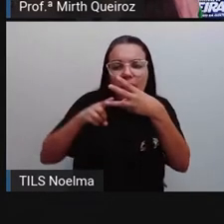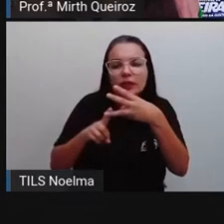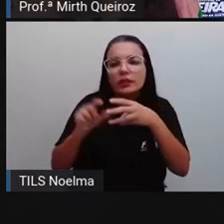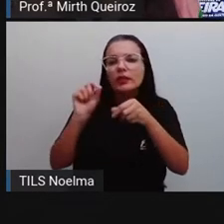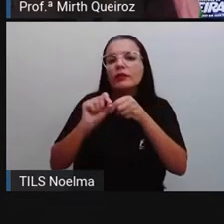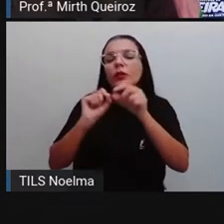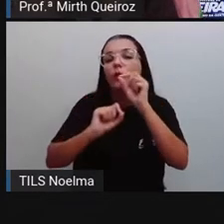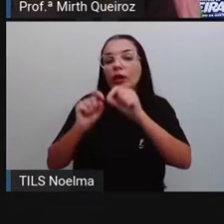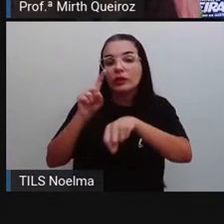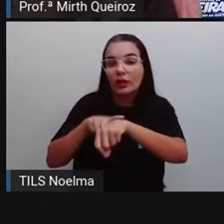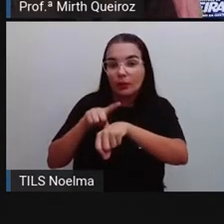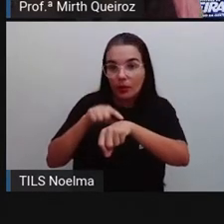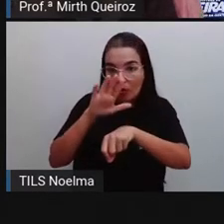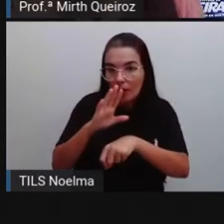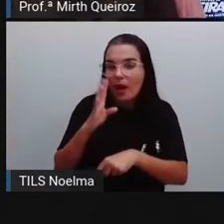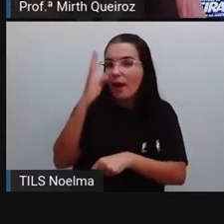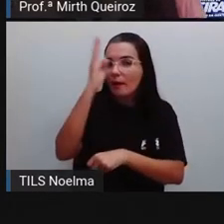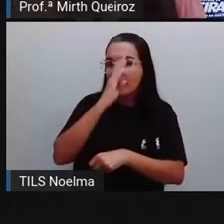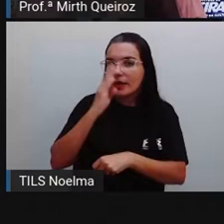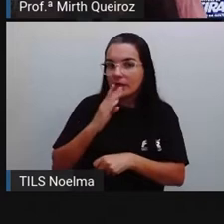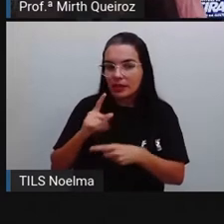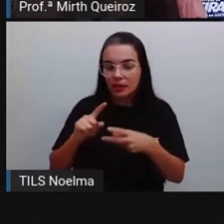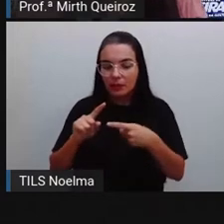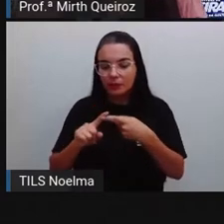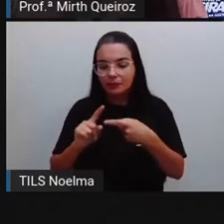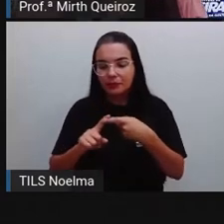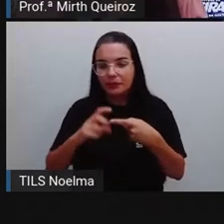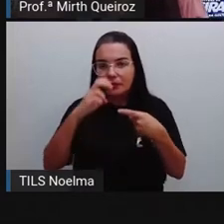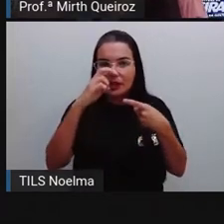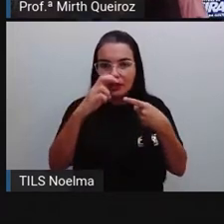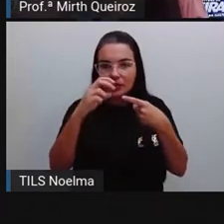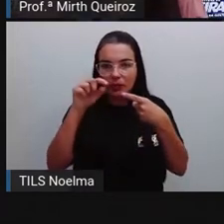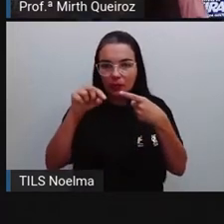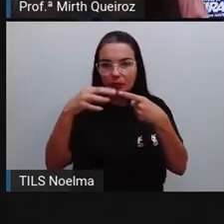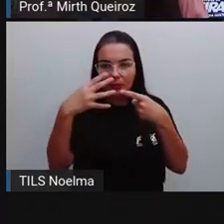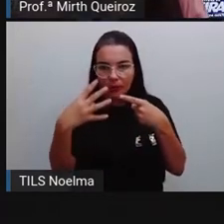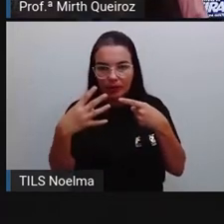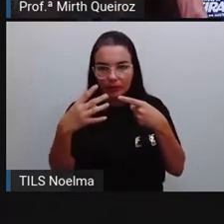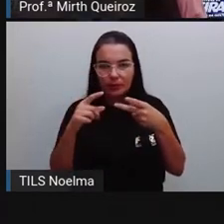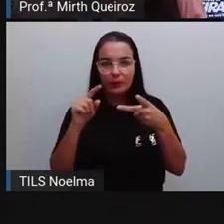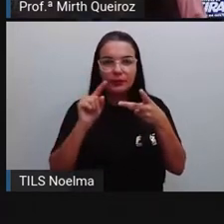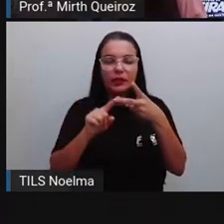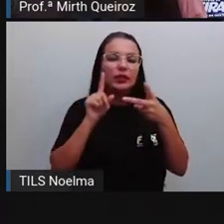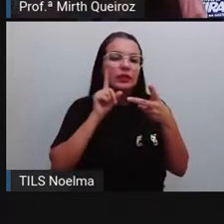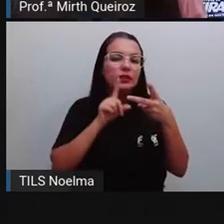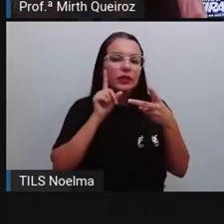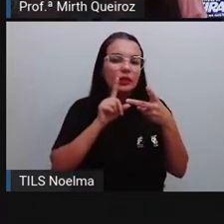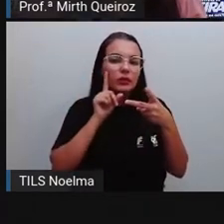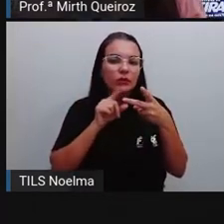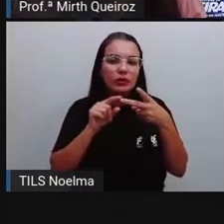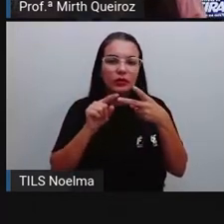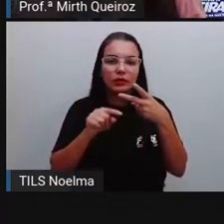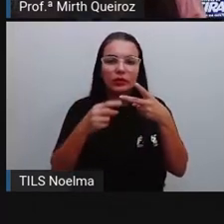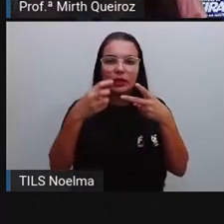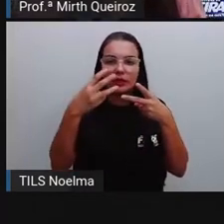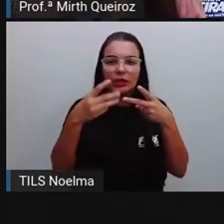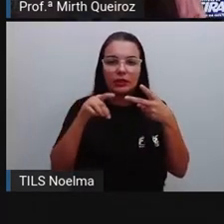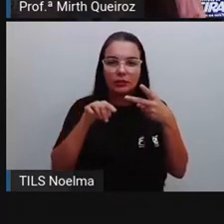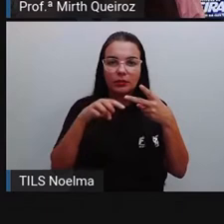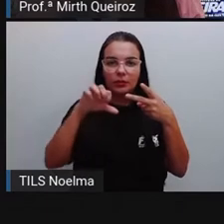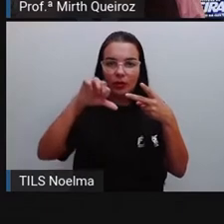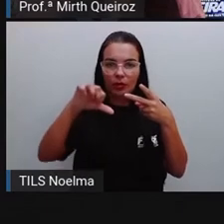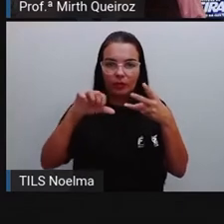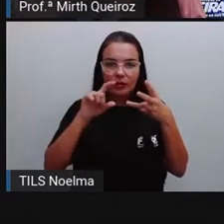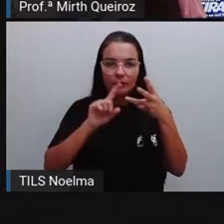o Brasil, Canadá e os Estados Unidos. O Brasil gasta quanto tempo aí?